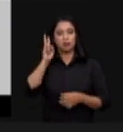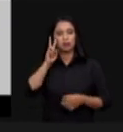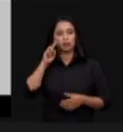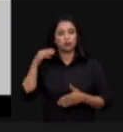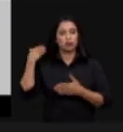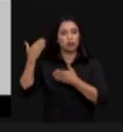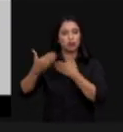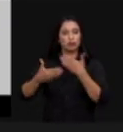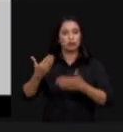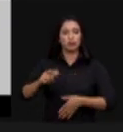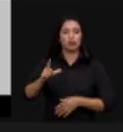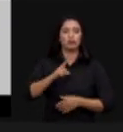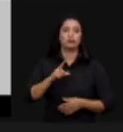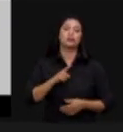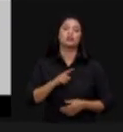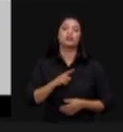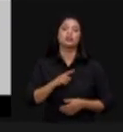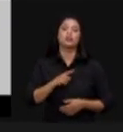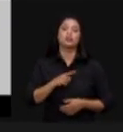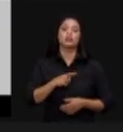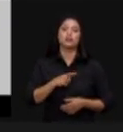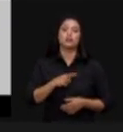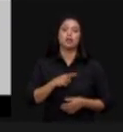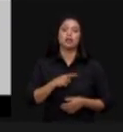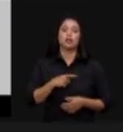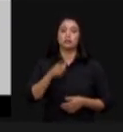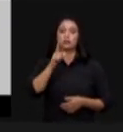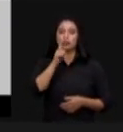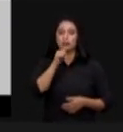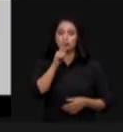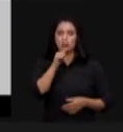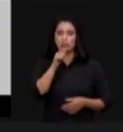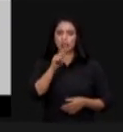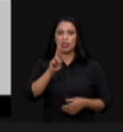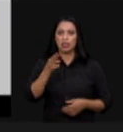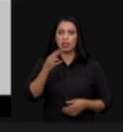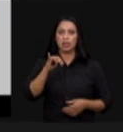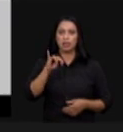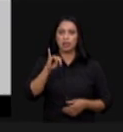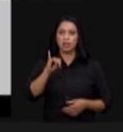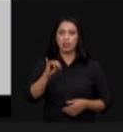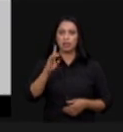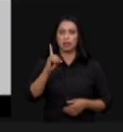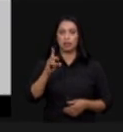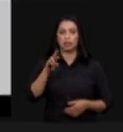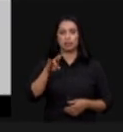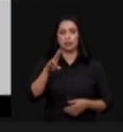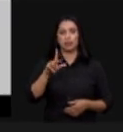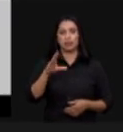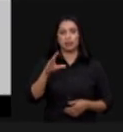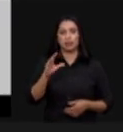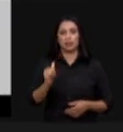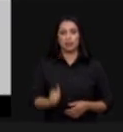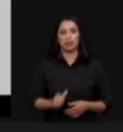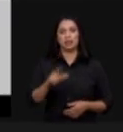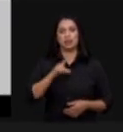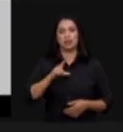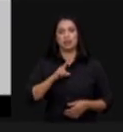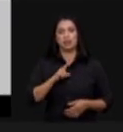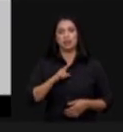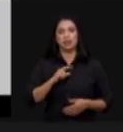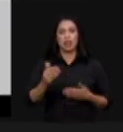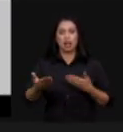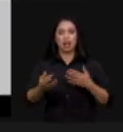nós temos a predominância hídrica como um vetor de um positivo resultado no que tange a